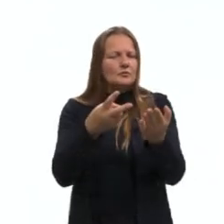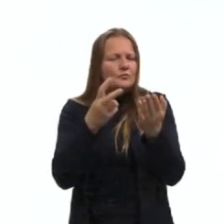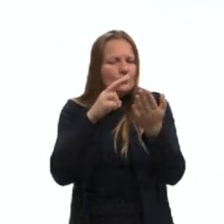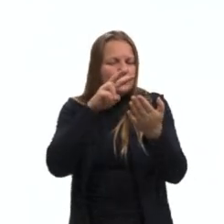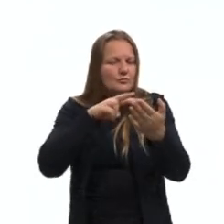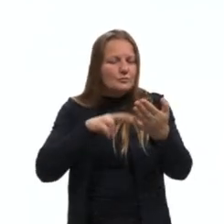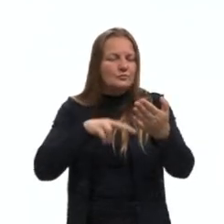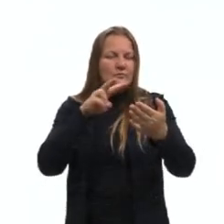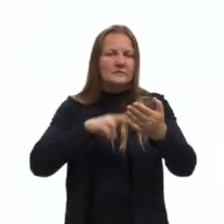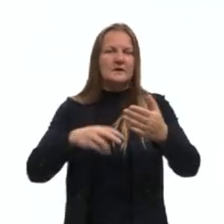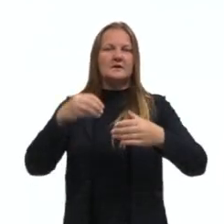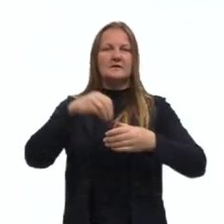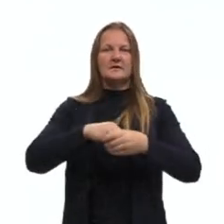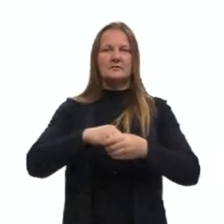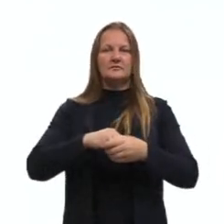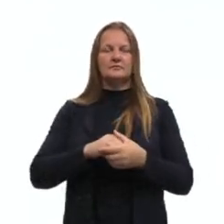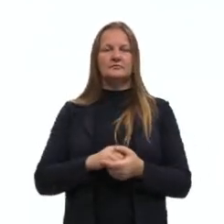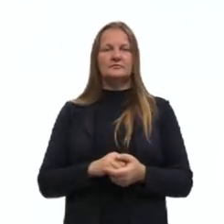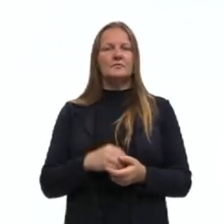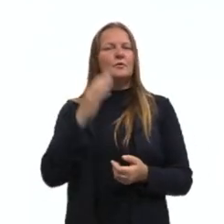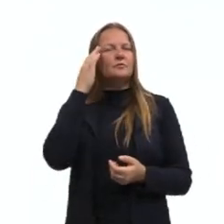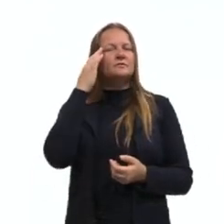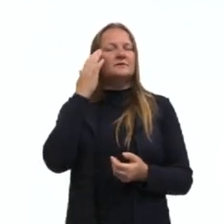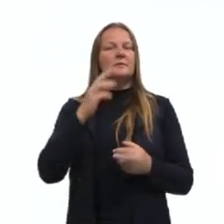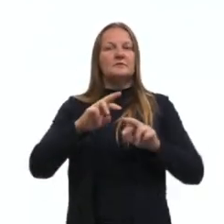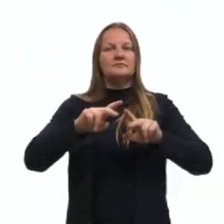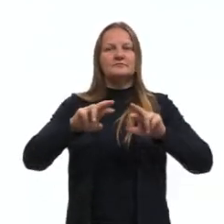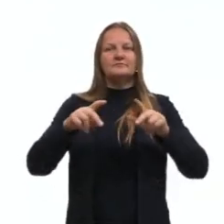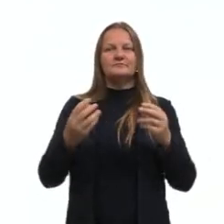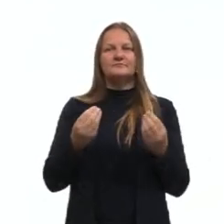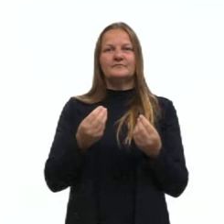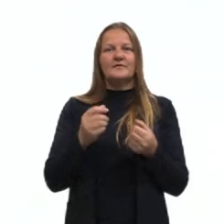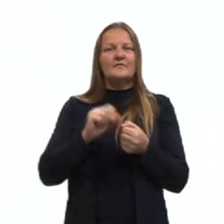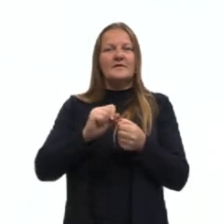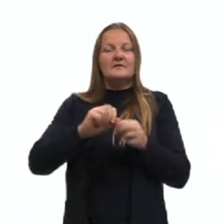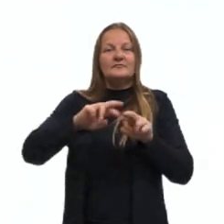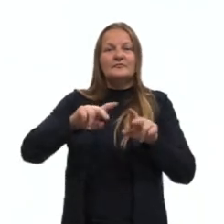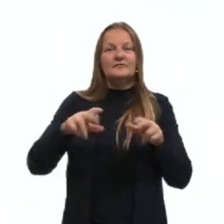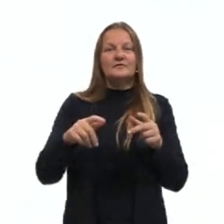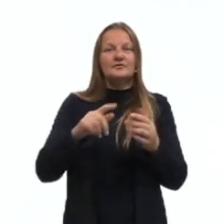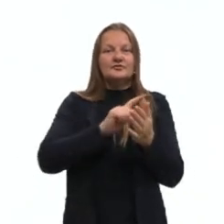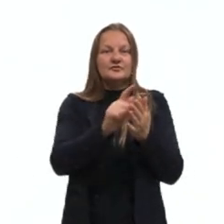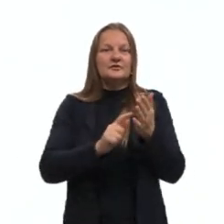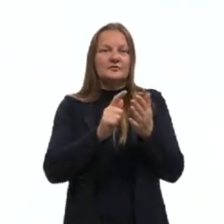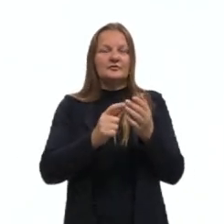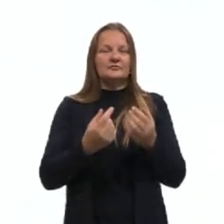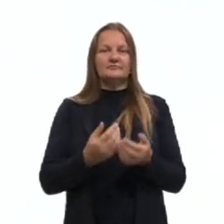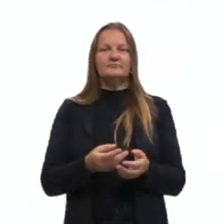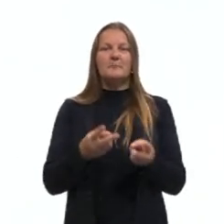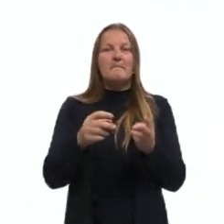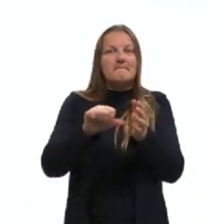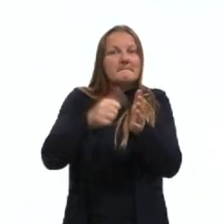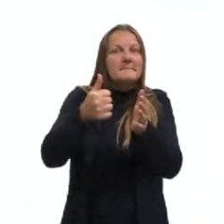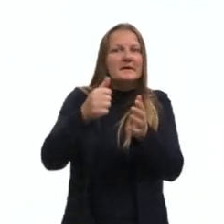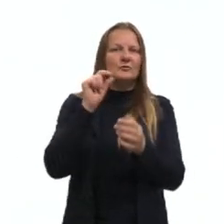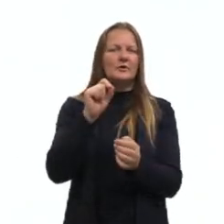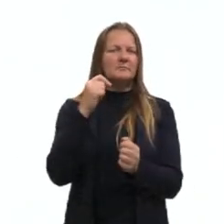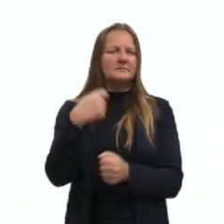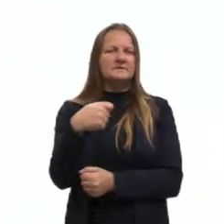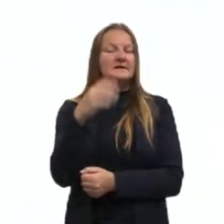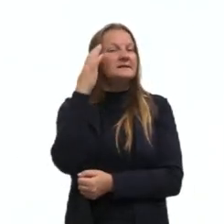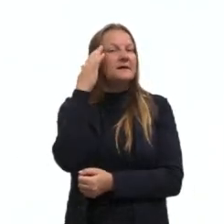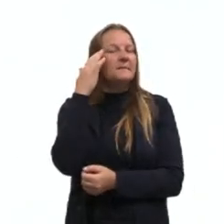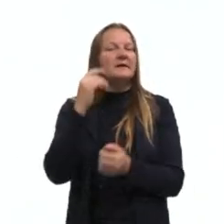assim como a gente diferencia ela dos outros gêneros. Primeira coisa, como eu já falei